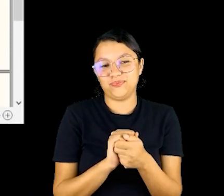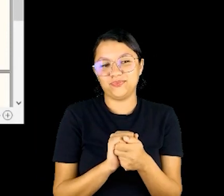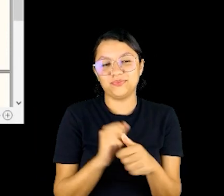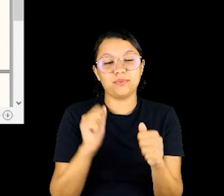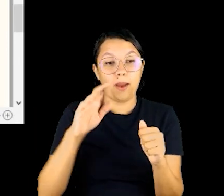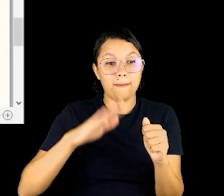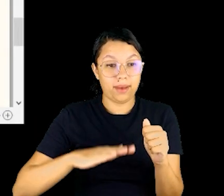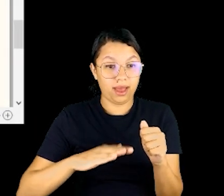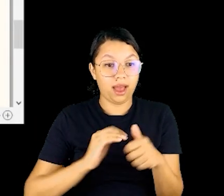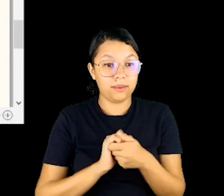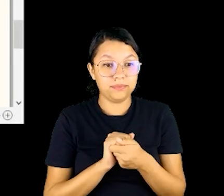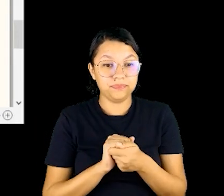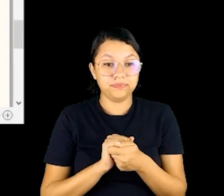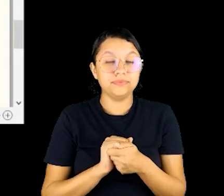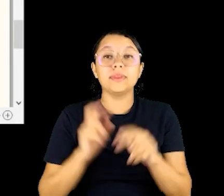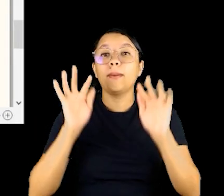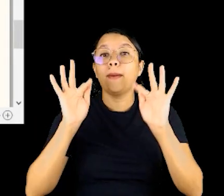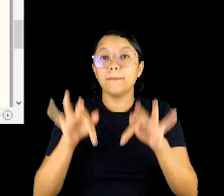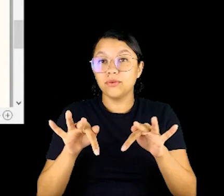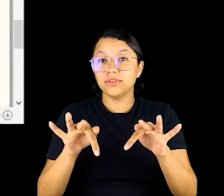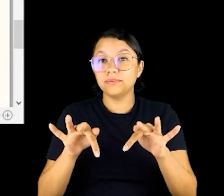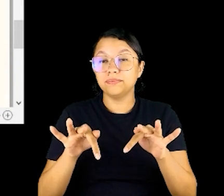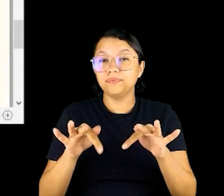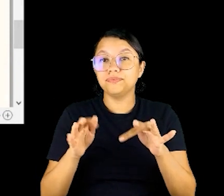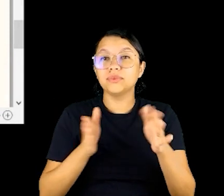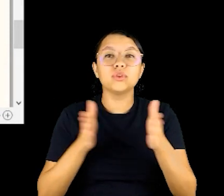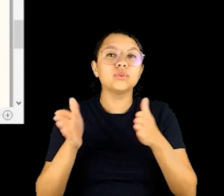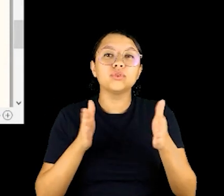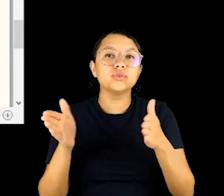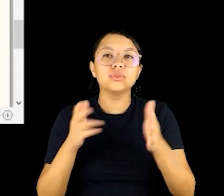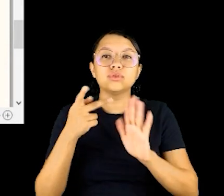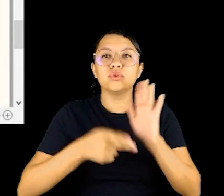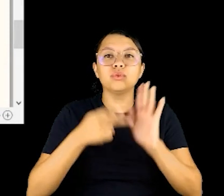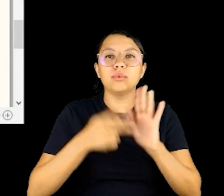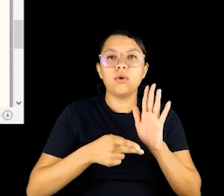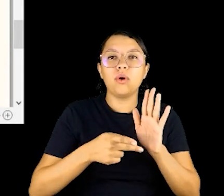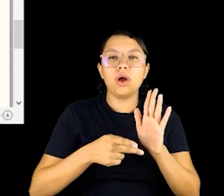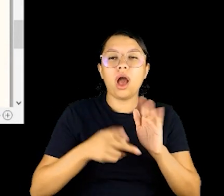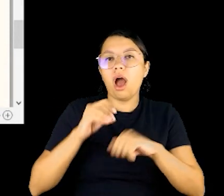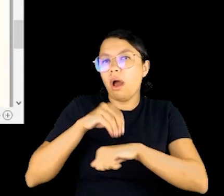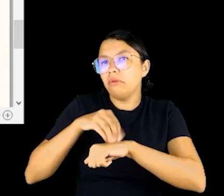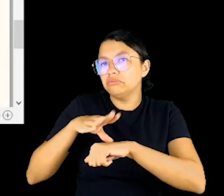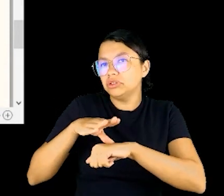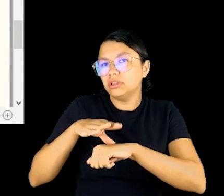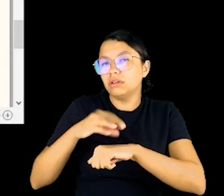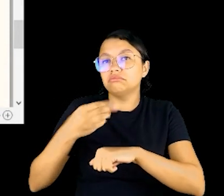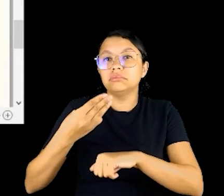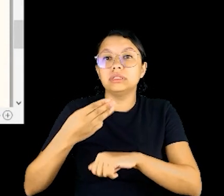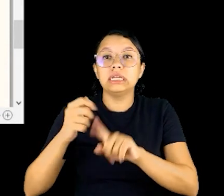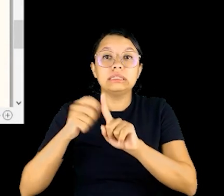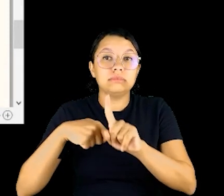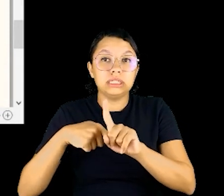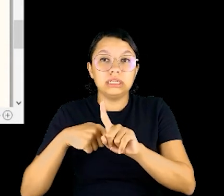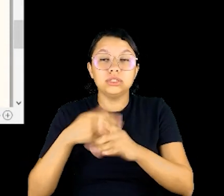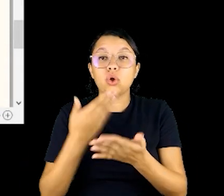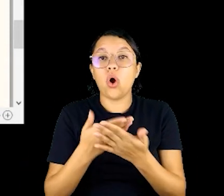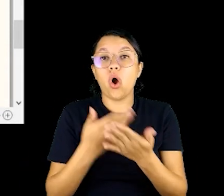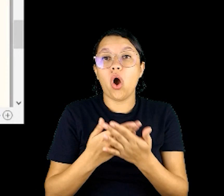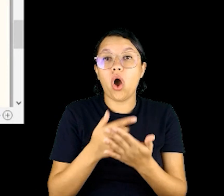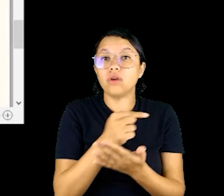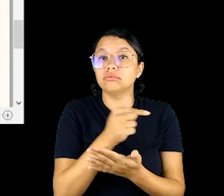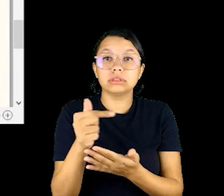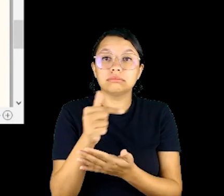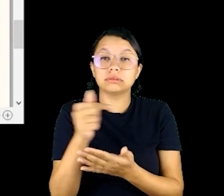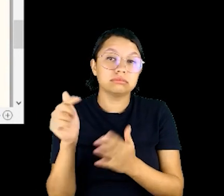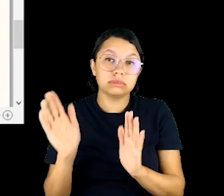pode abaixar, por favor. E, por fim, a duração do programa é sugestiva, eu digo de três meses com